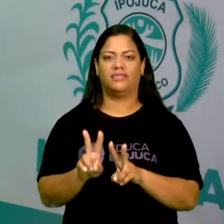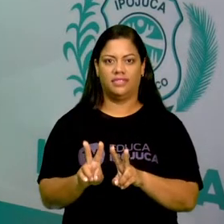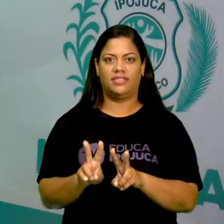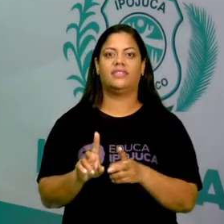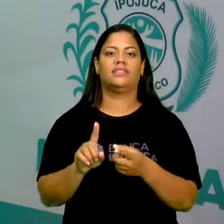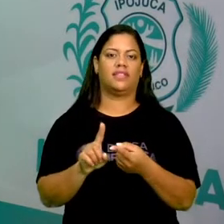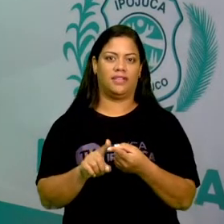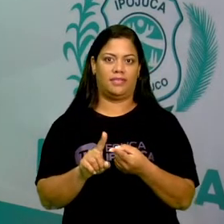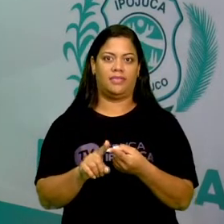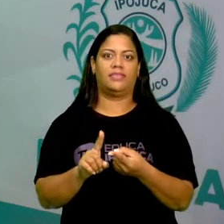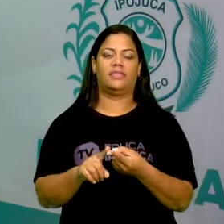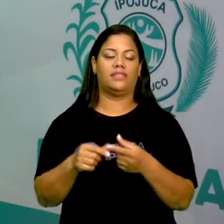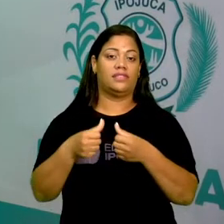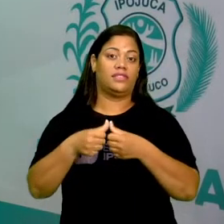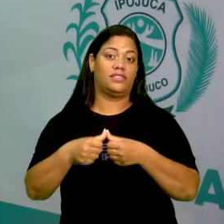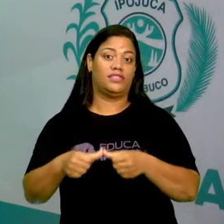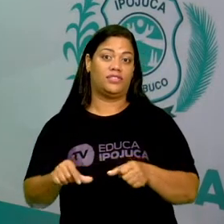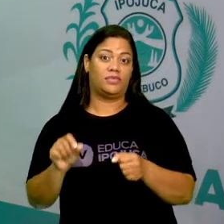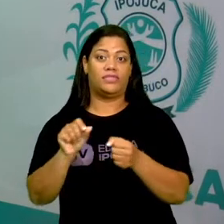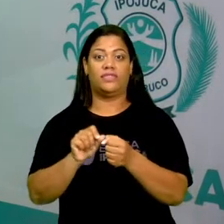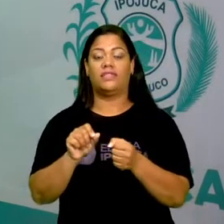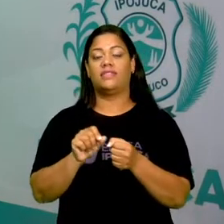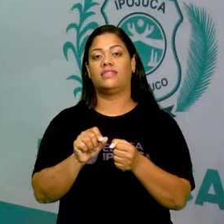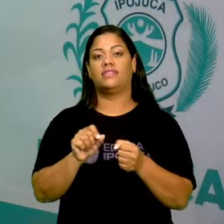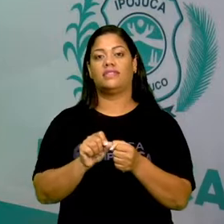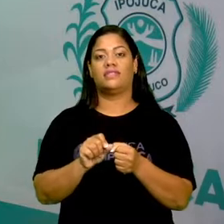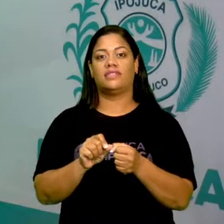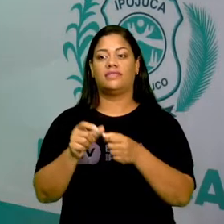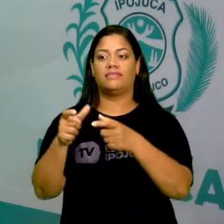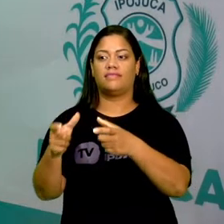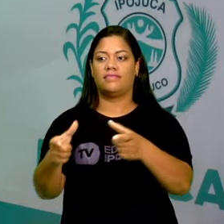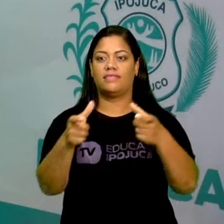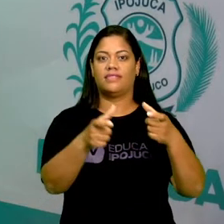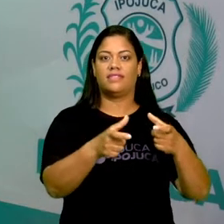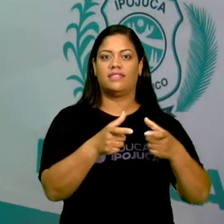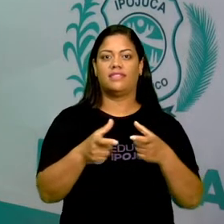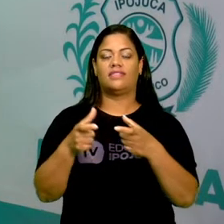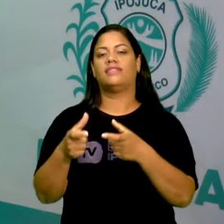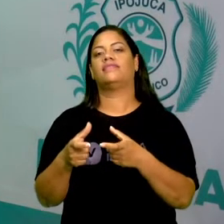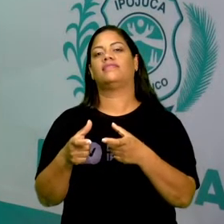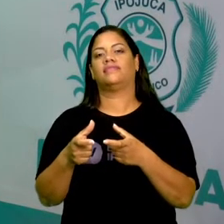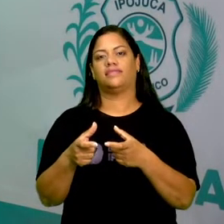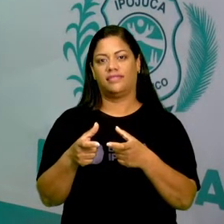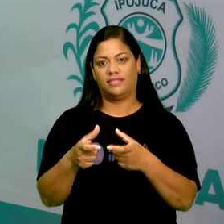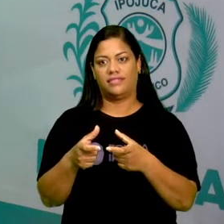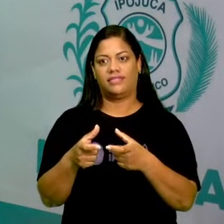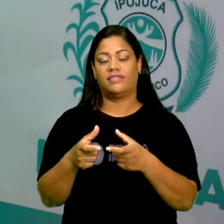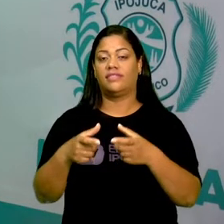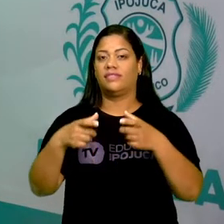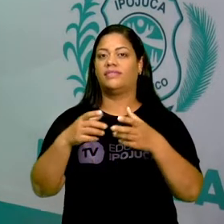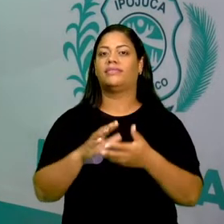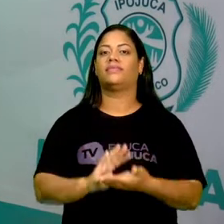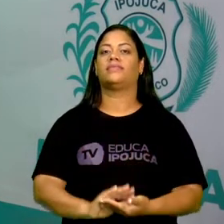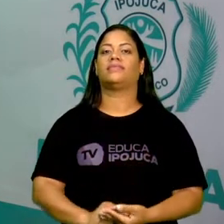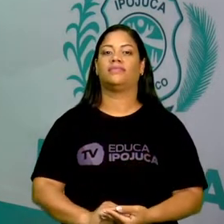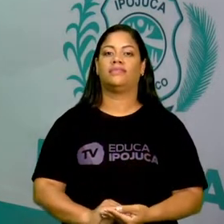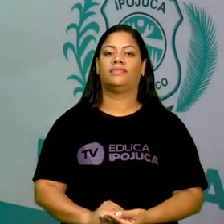também estamos fazendo a localização de um determinado lugar.